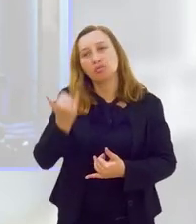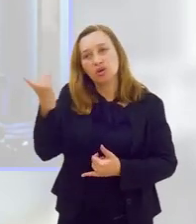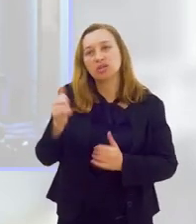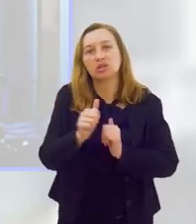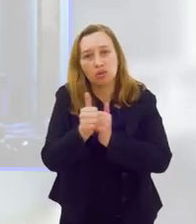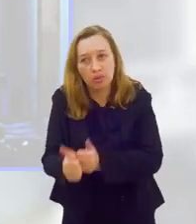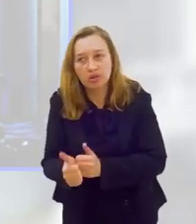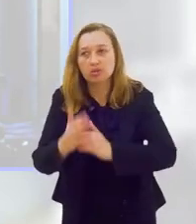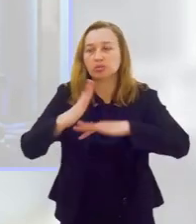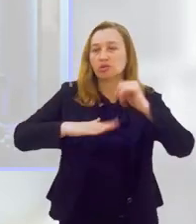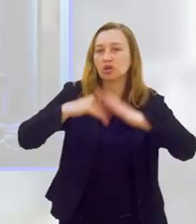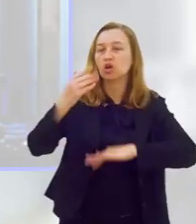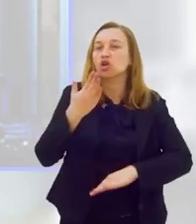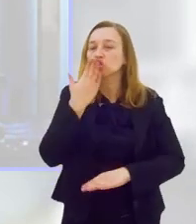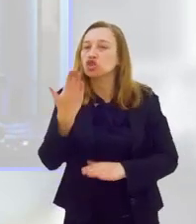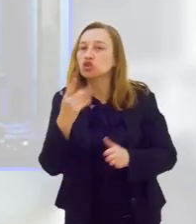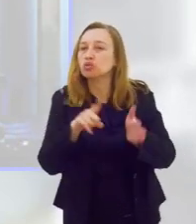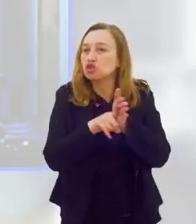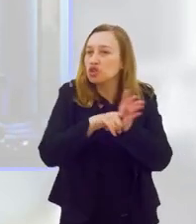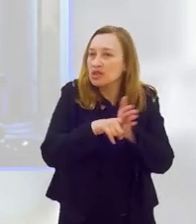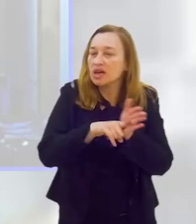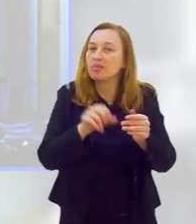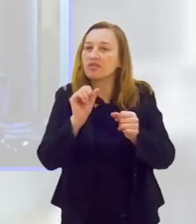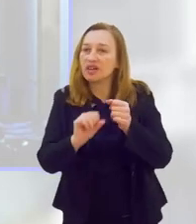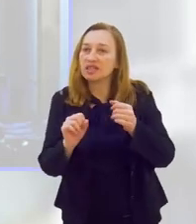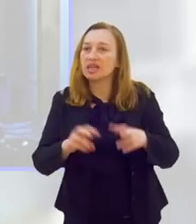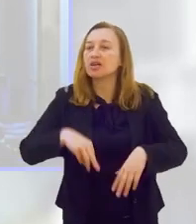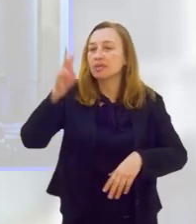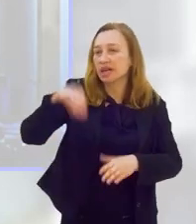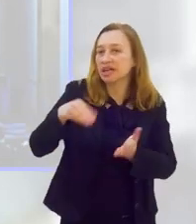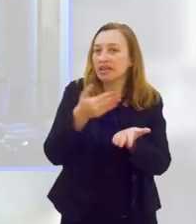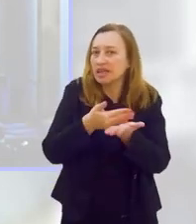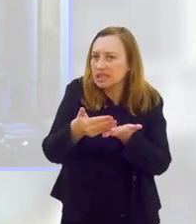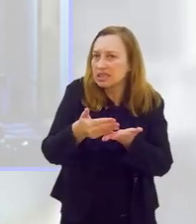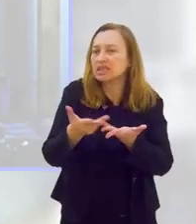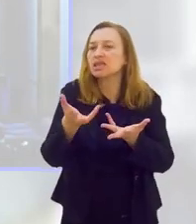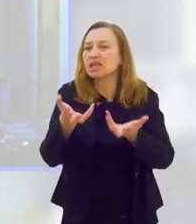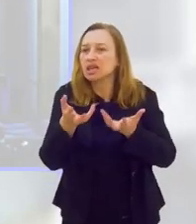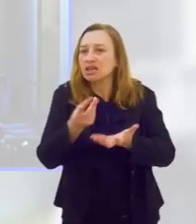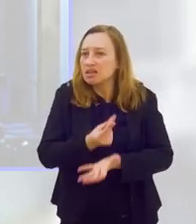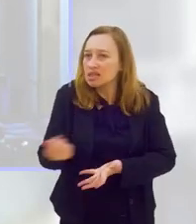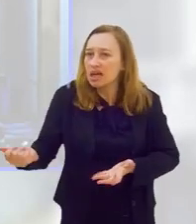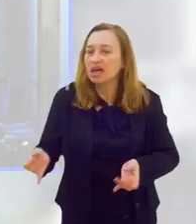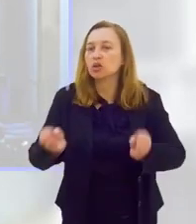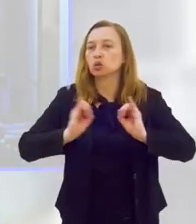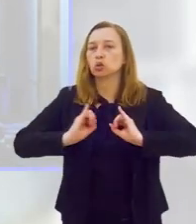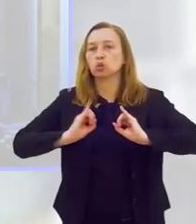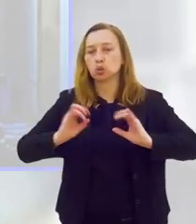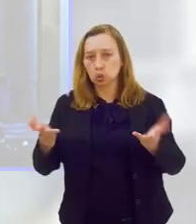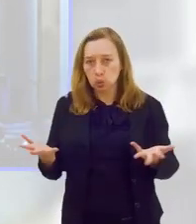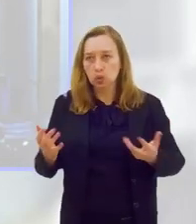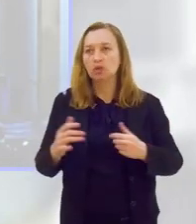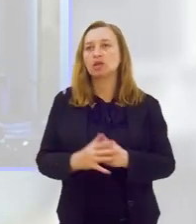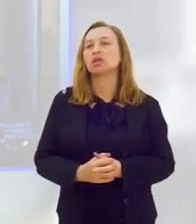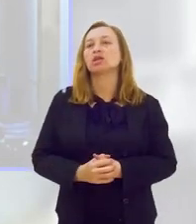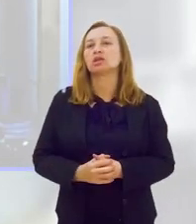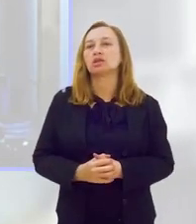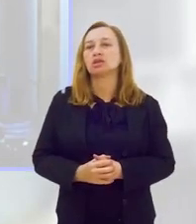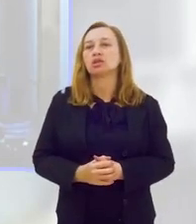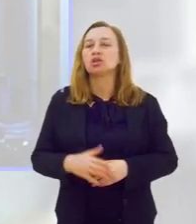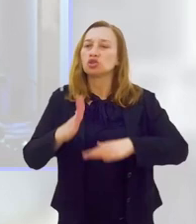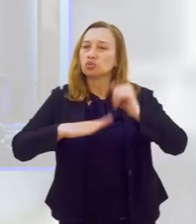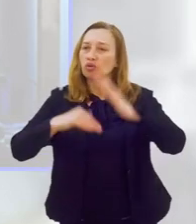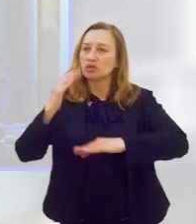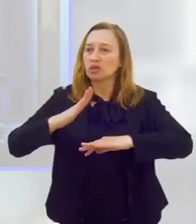melhores de fazer pra quem tá iniciando, né, querendo sair dessa, desse estilo de vida, e os profissionais mais indicados. É o professor de